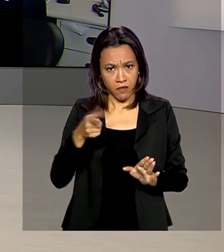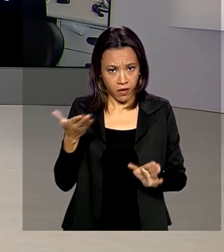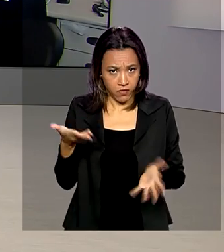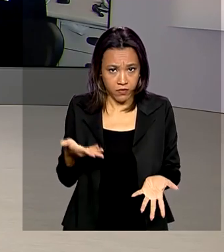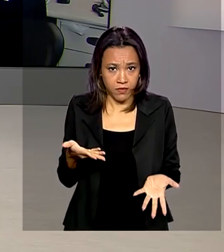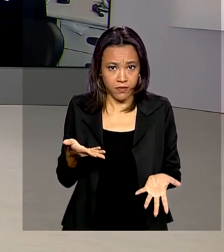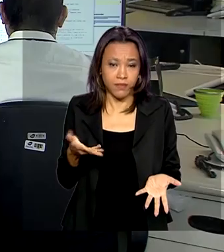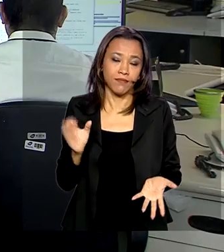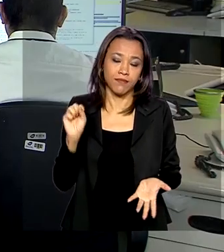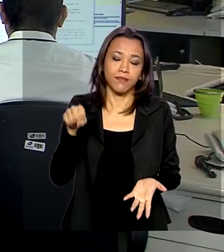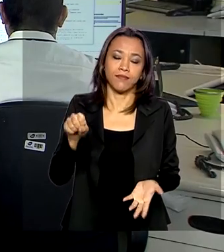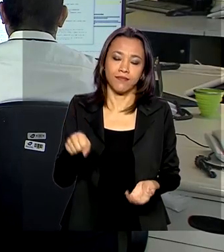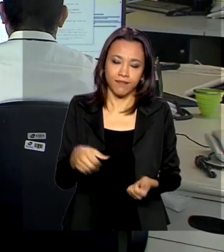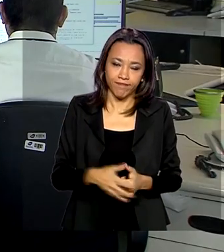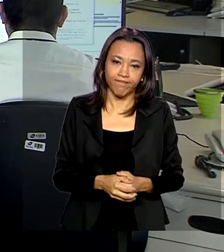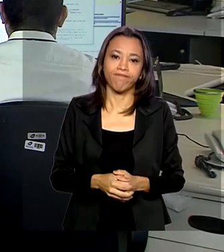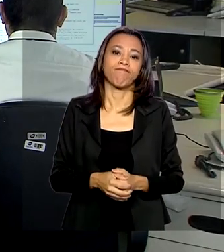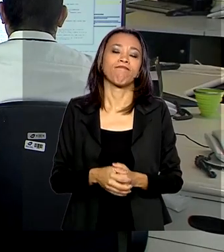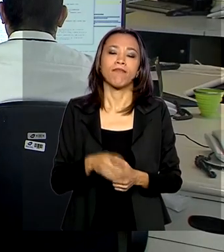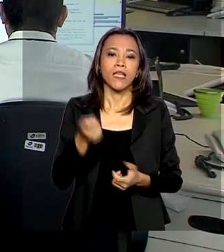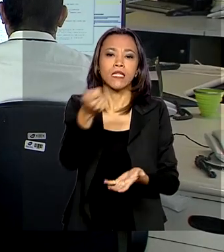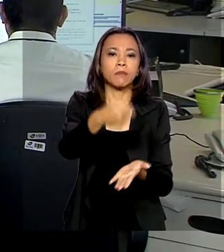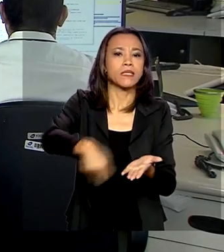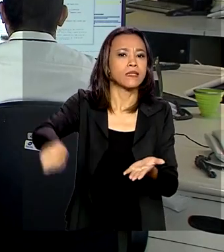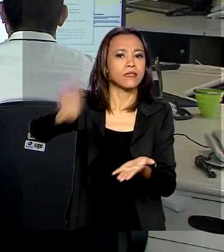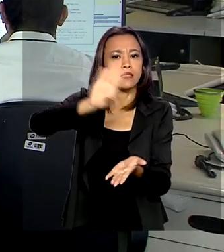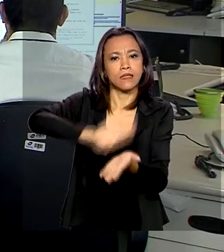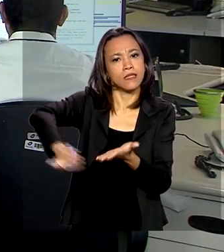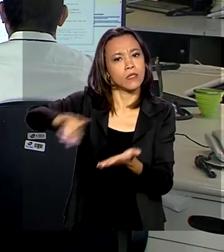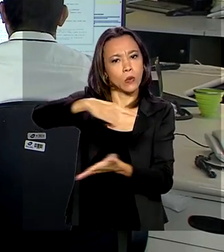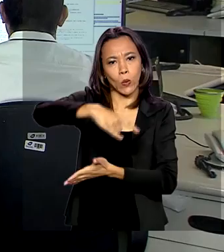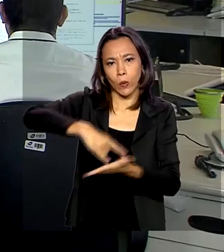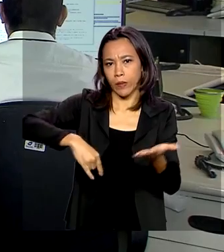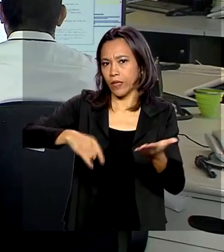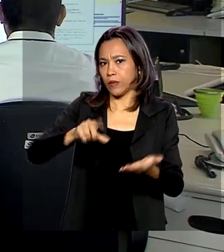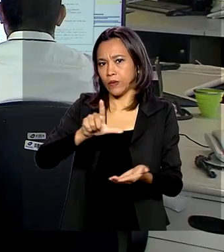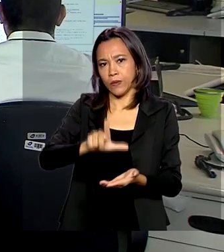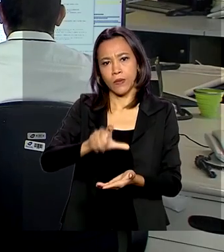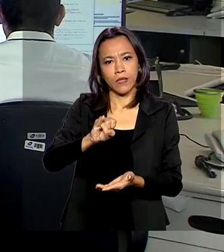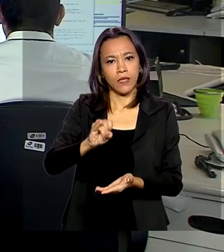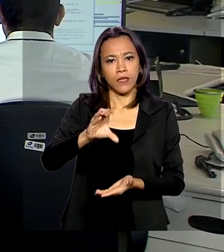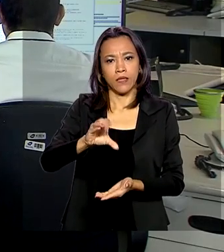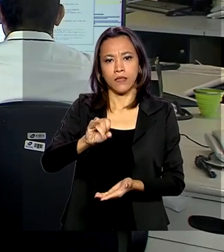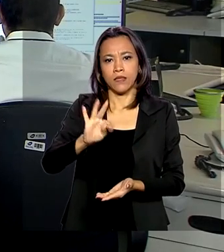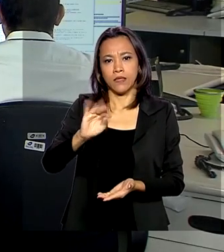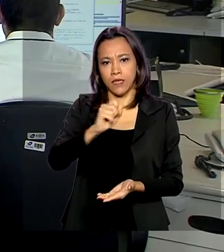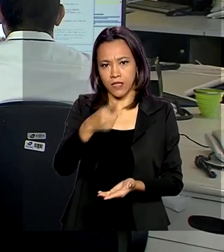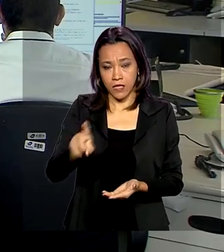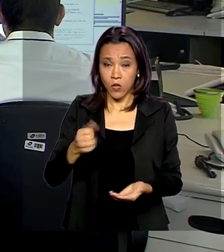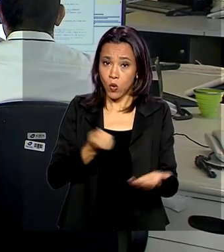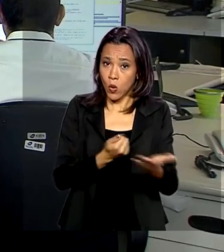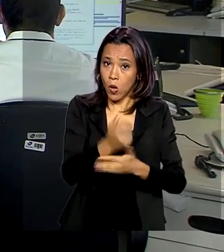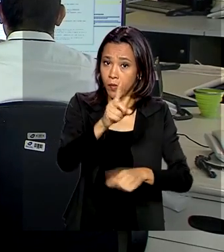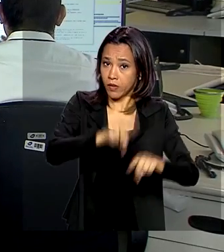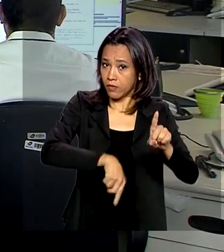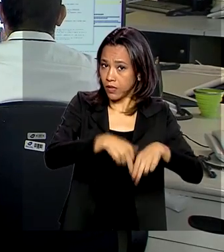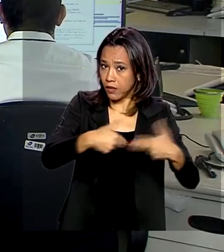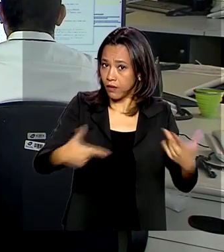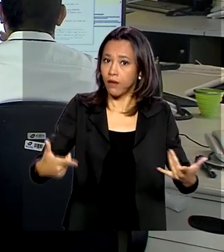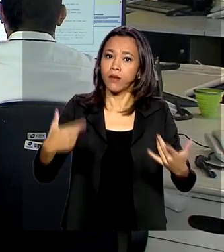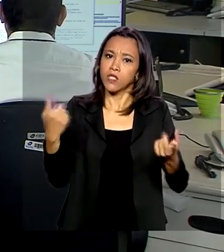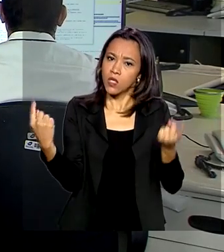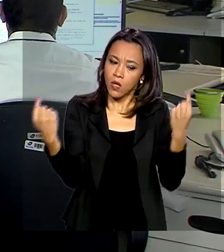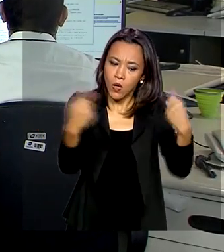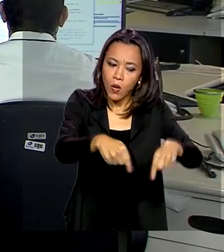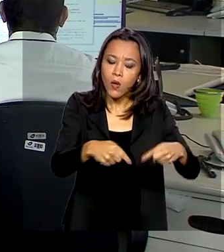É isso, Renata. A dispensa da licitação para aquisição de bens, serviços e insumos de saúde destinados ao